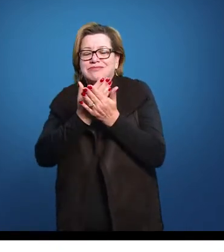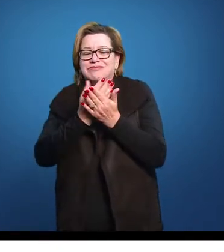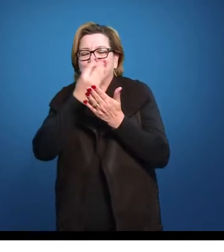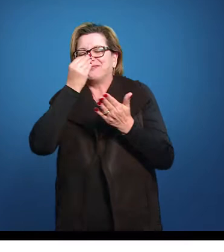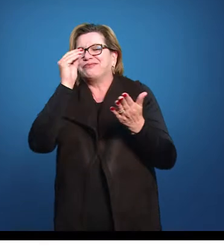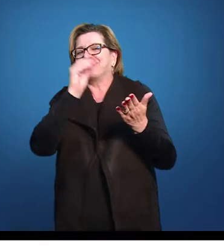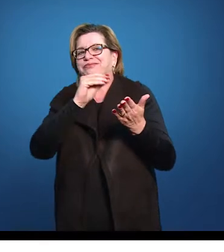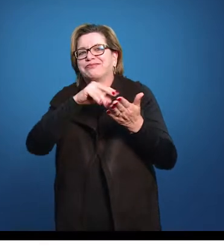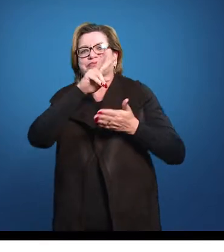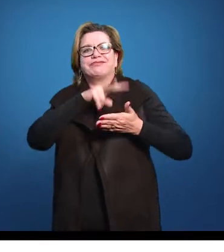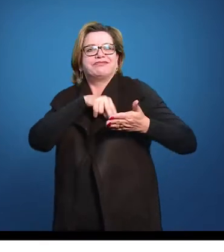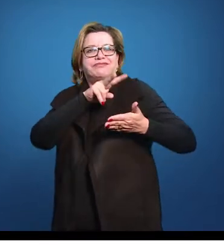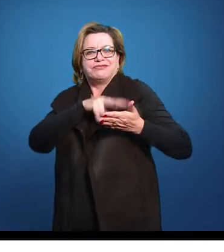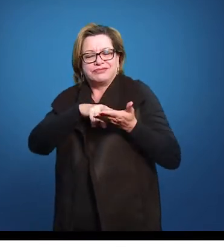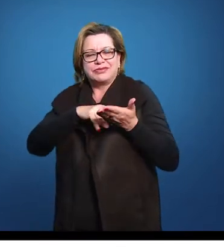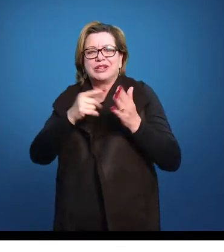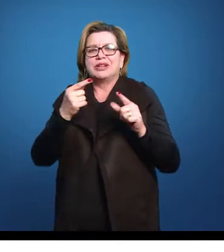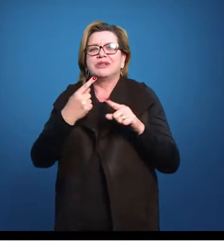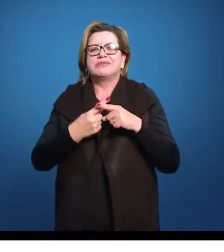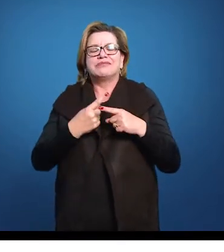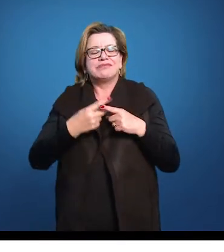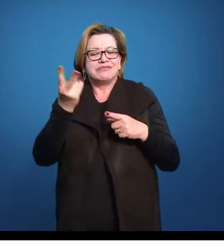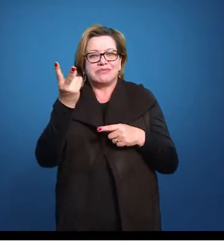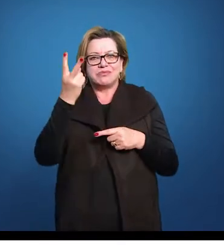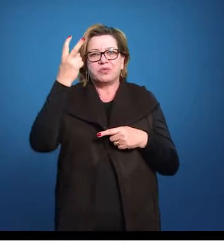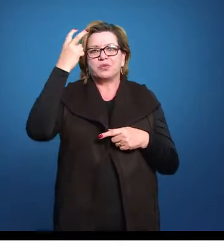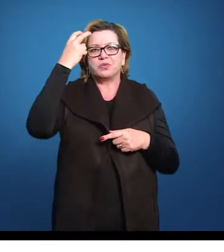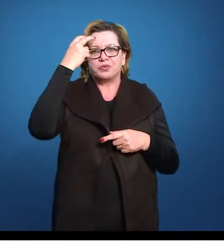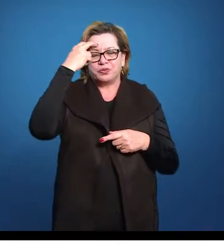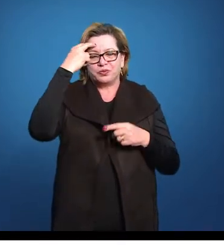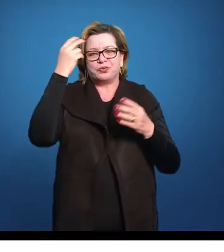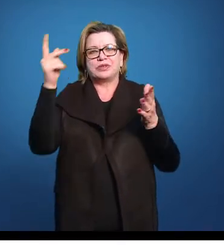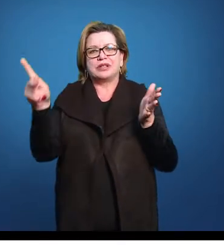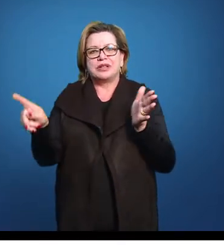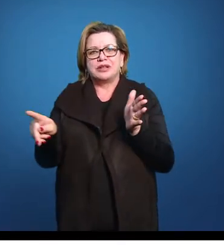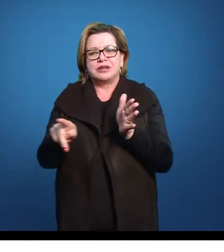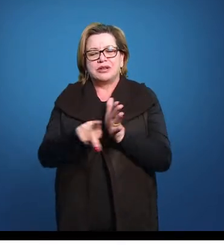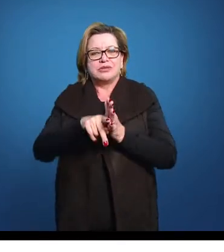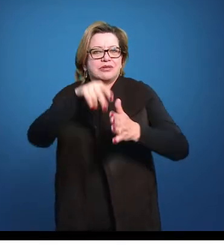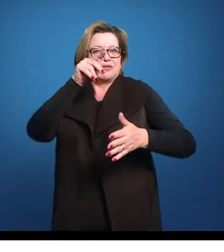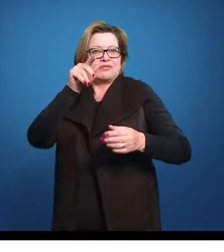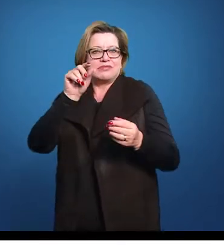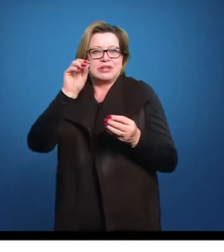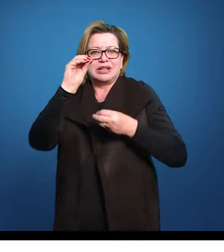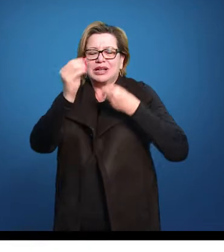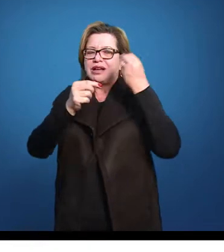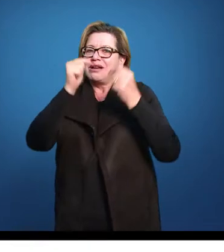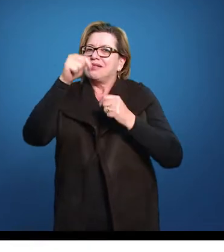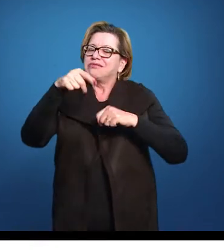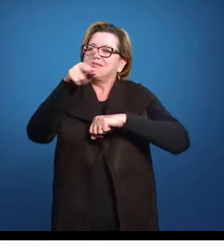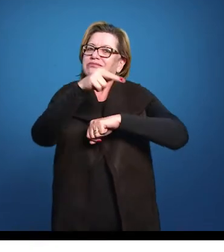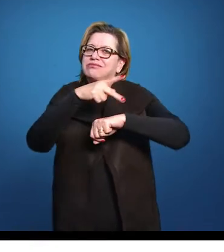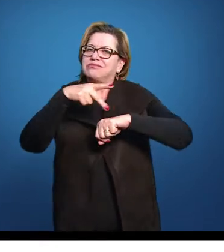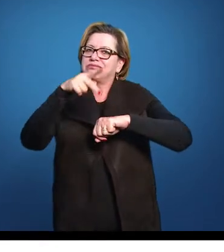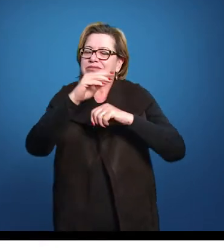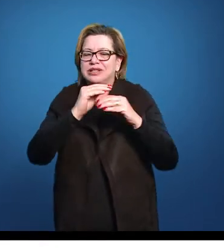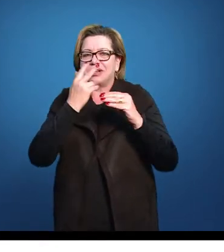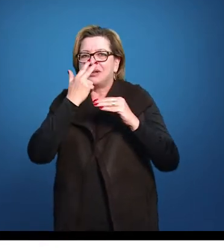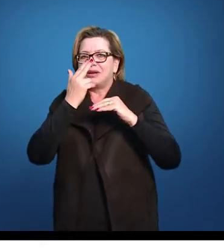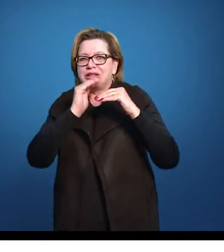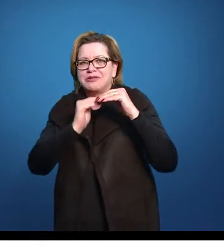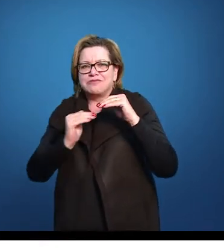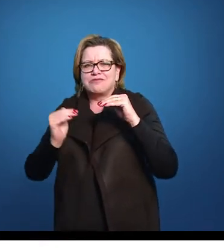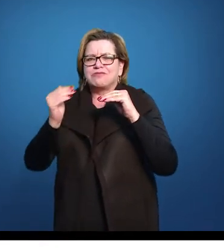Isso se deve a toda uma cultura letrada ou não letrada que se sobrepõe,